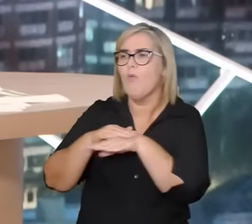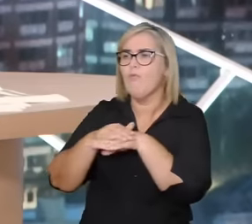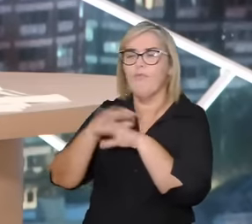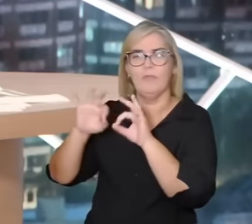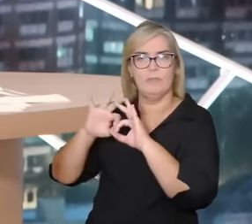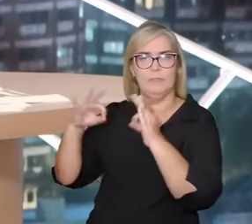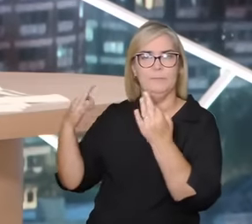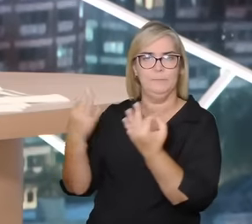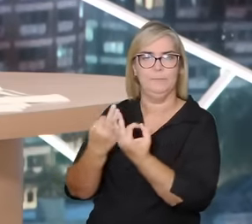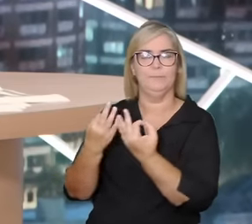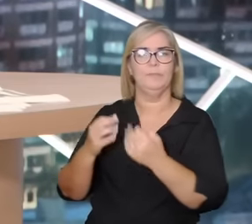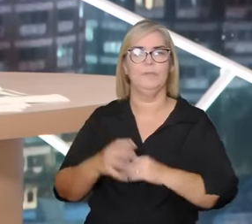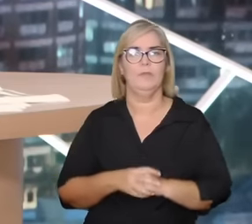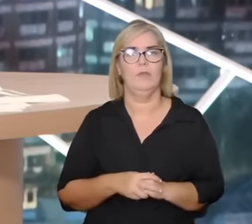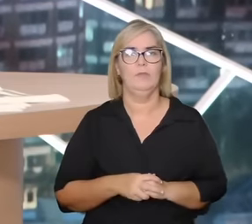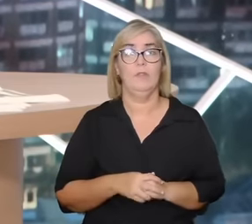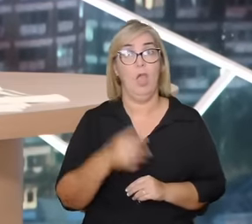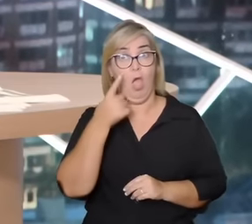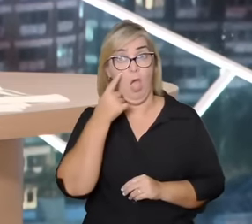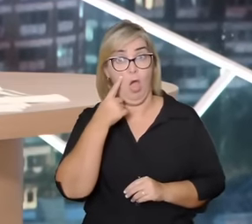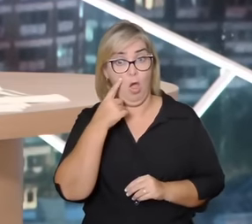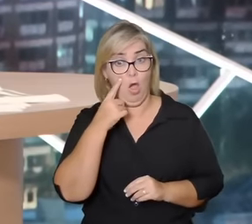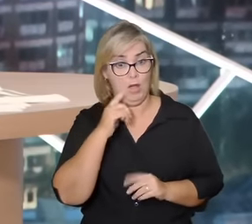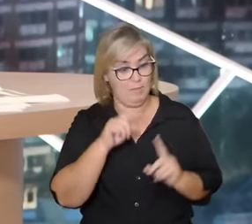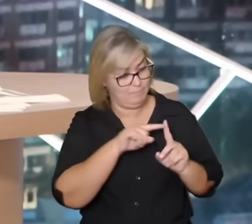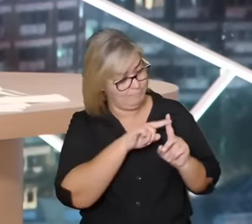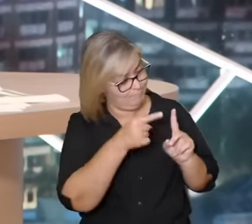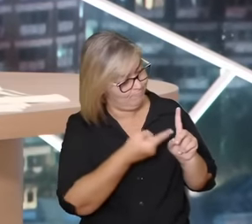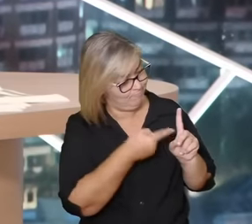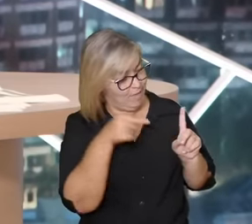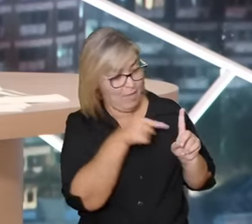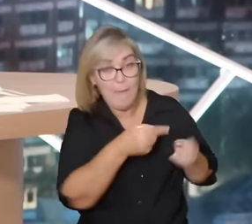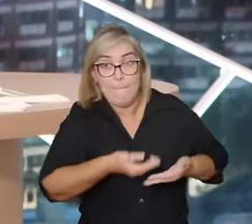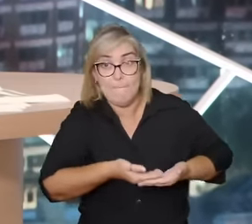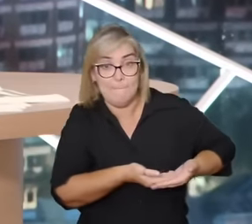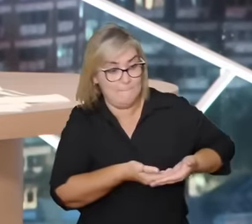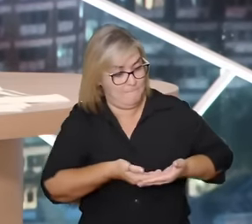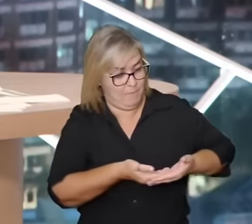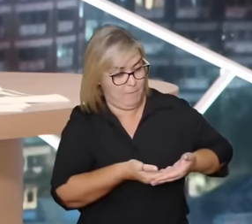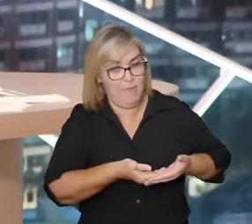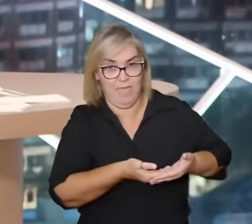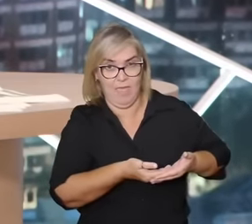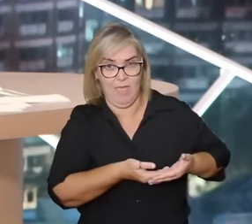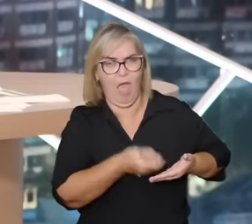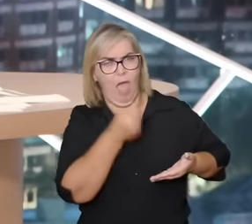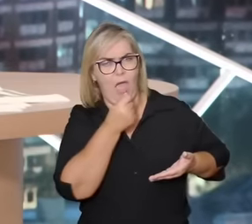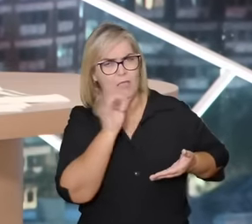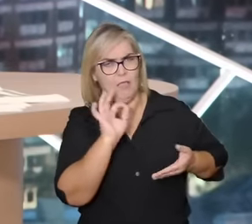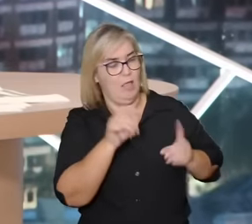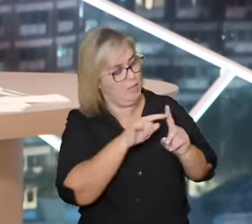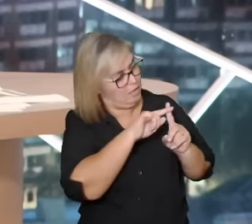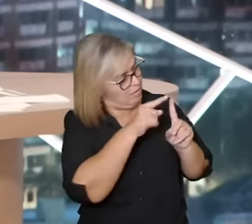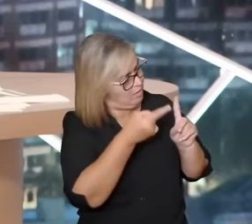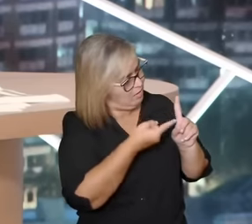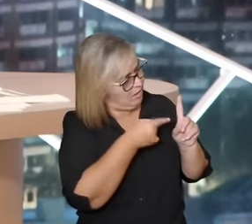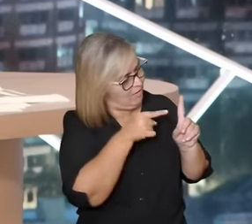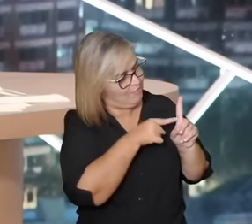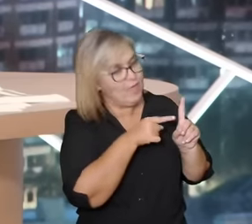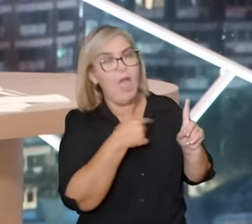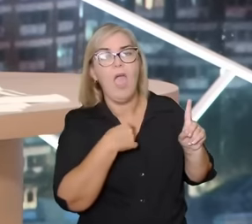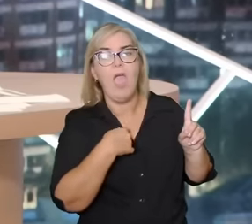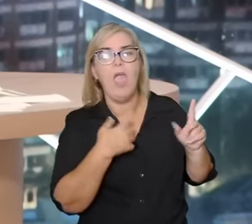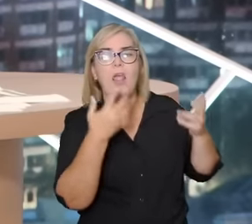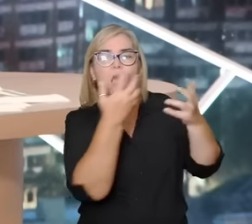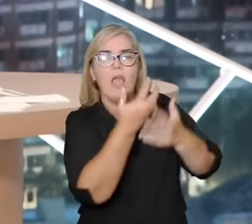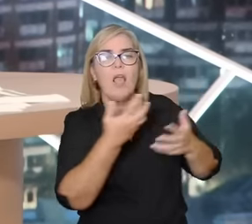que aquela criança que está ali que ela vai que ela vai parir ela tem um tipo de canção ela canta aquela